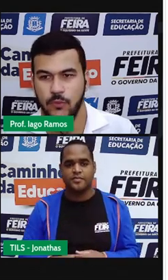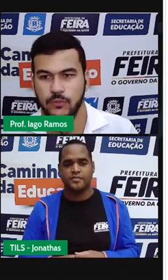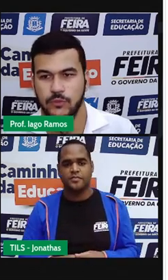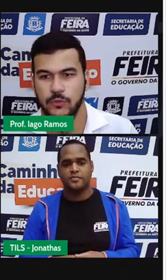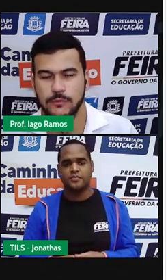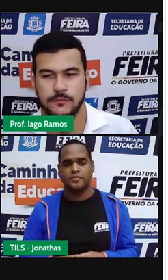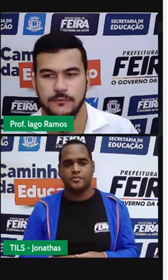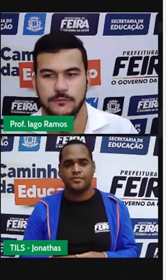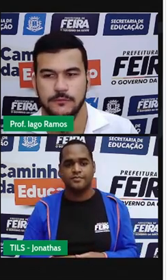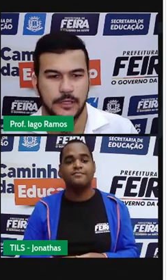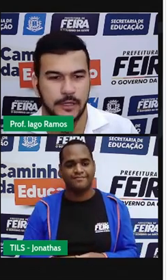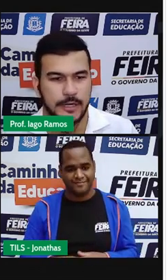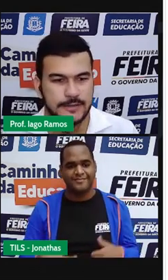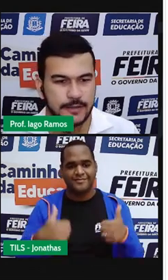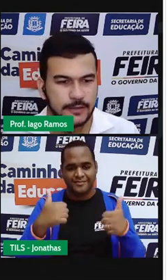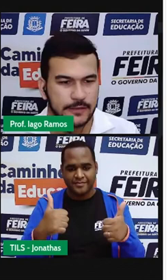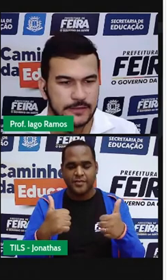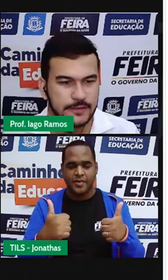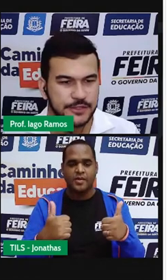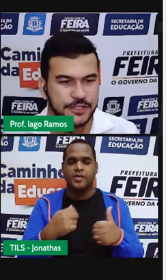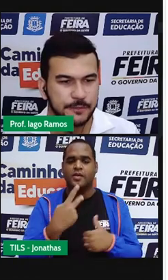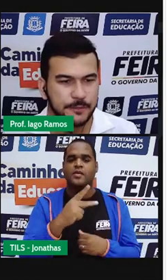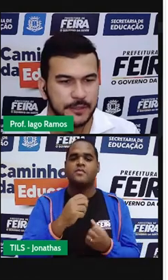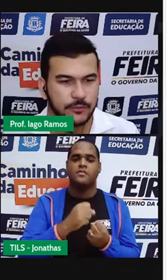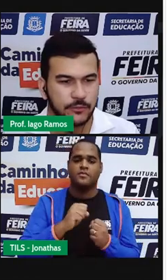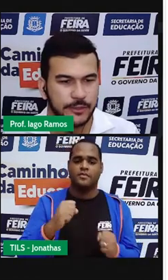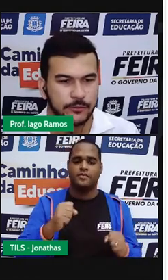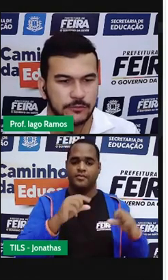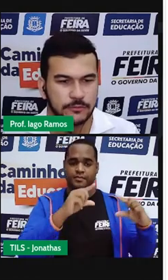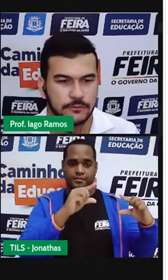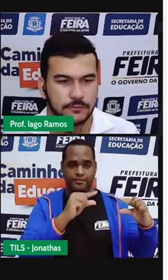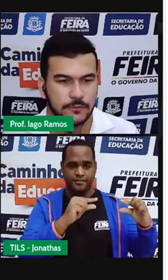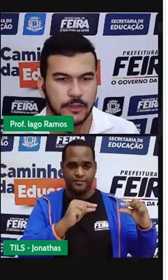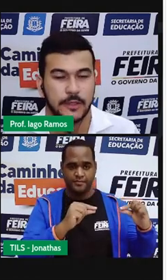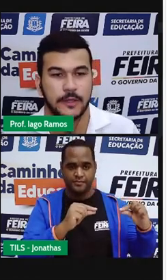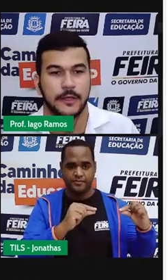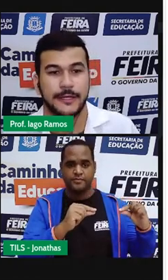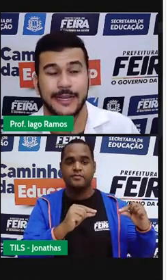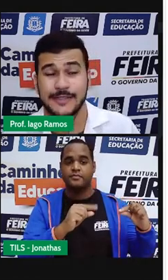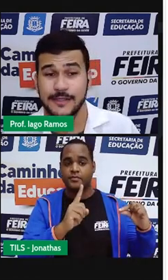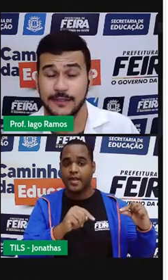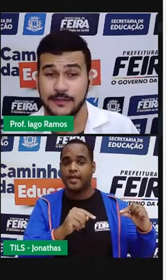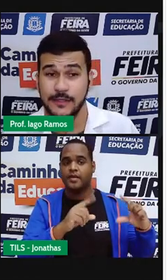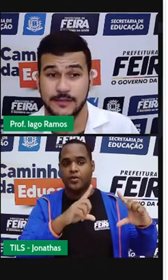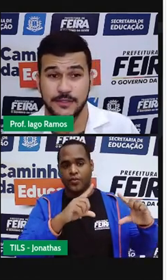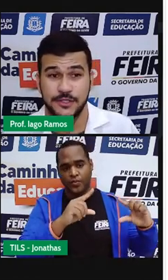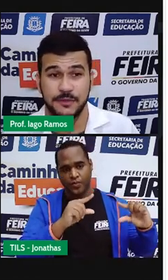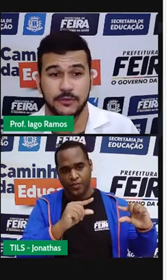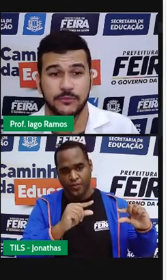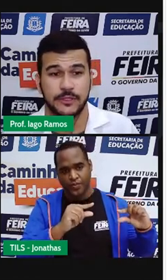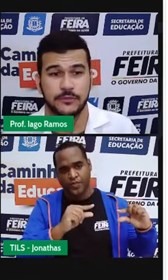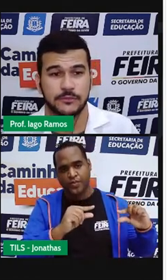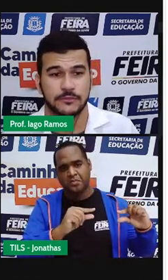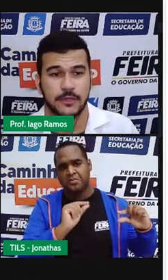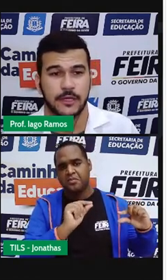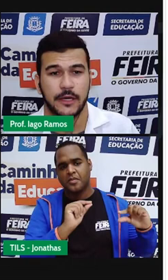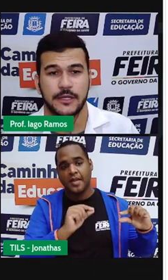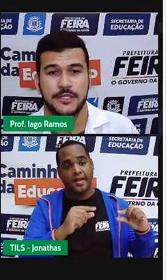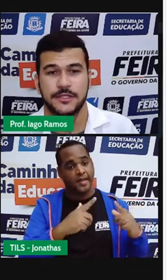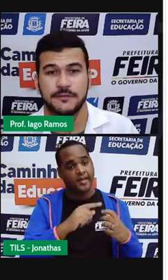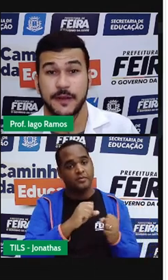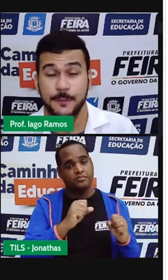Pronto. Essa grandeza diminuiu. E essa grandeza diminuindo, diminuiu.